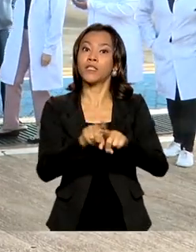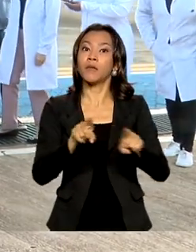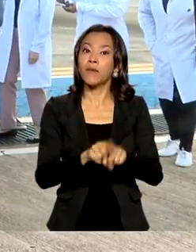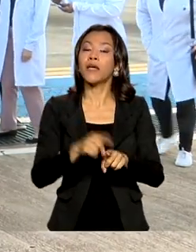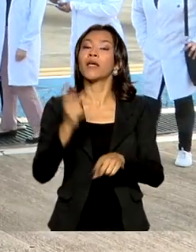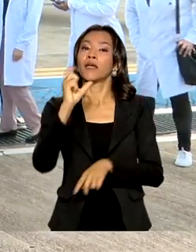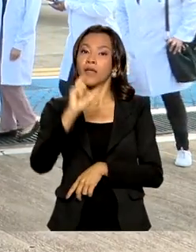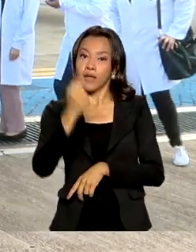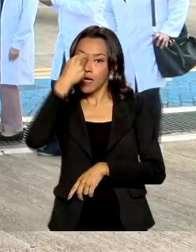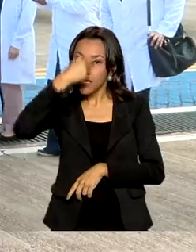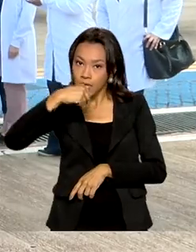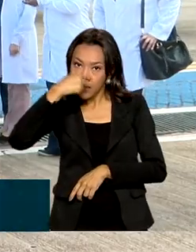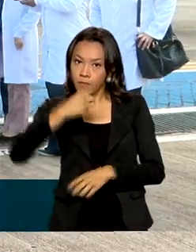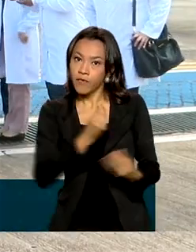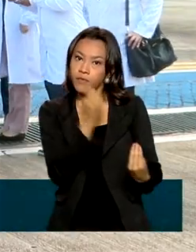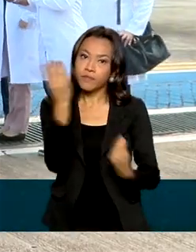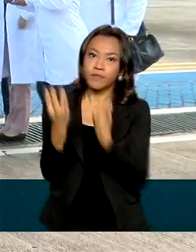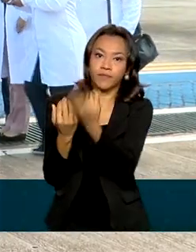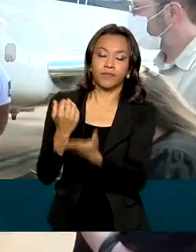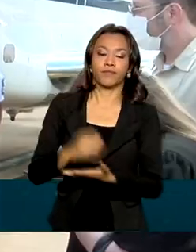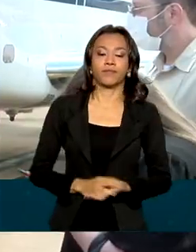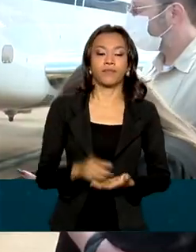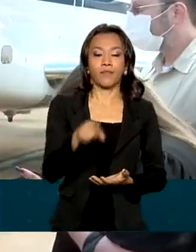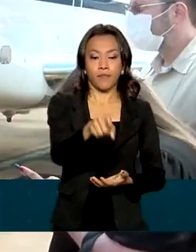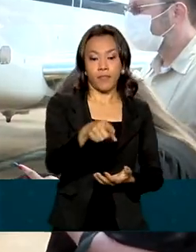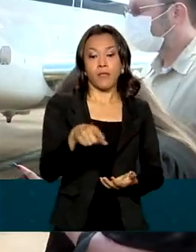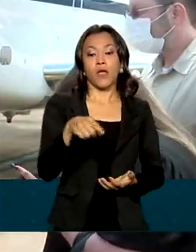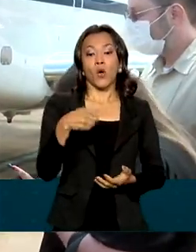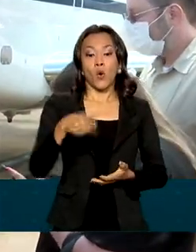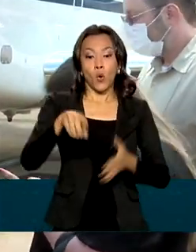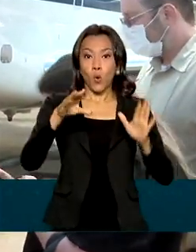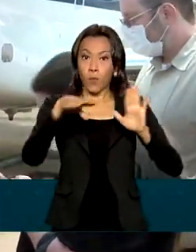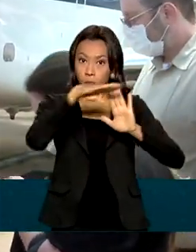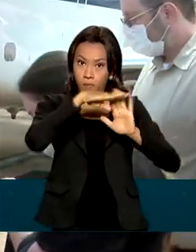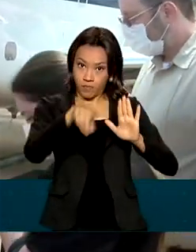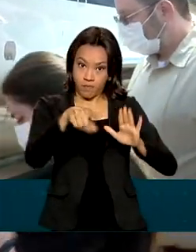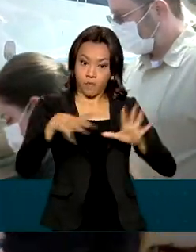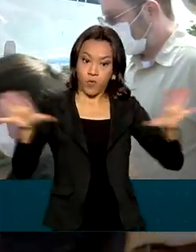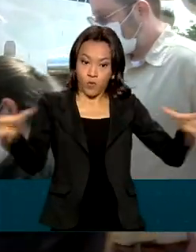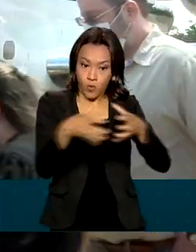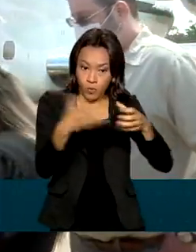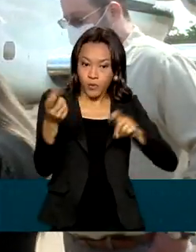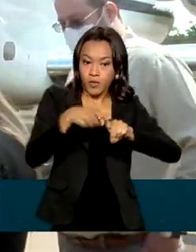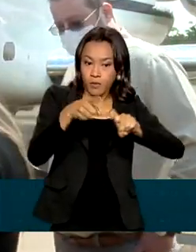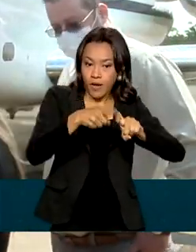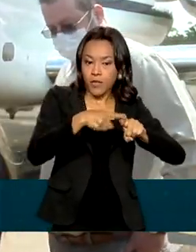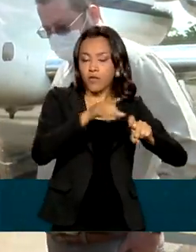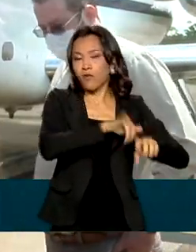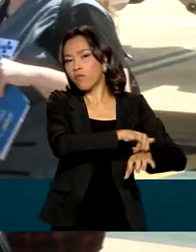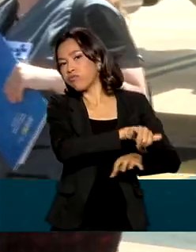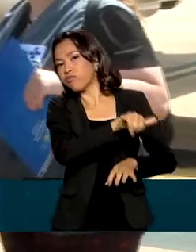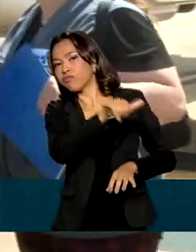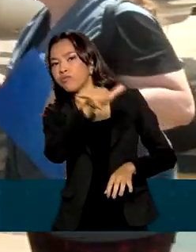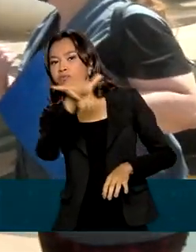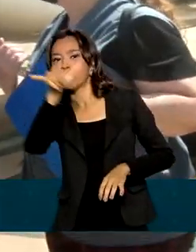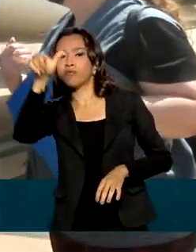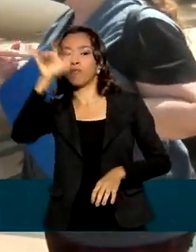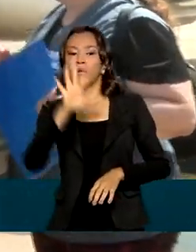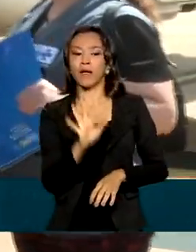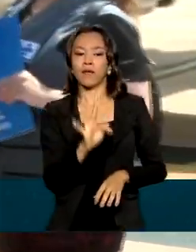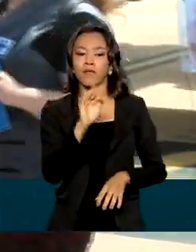profissionais do programa Mais Médicos embarcaram para a cidade de Ilhéus, na Bahia, em um avião da Força Aérea